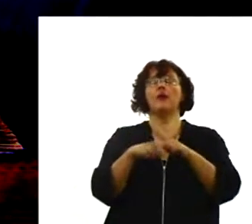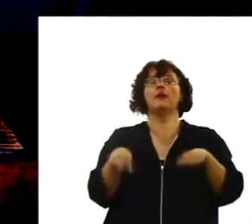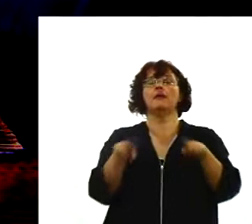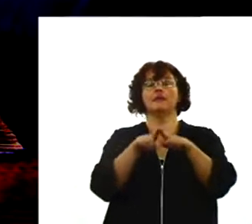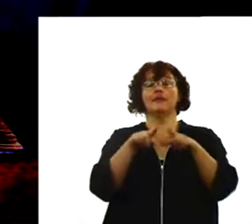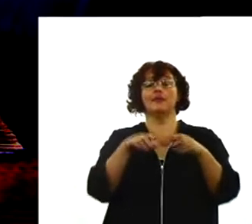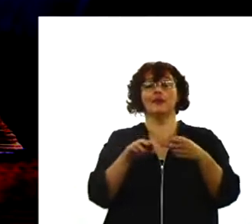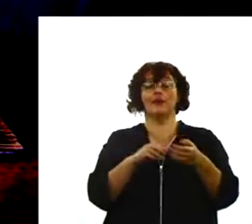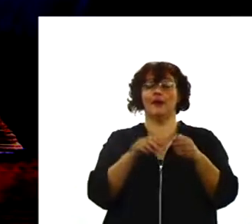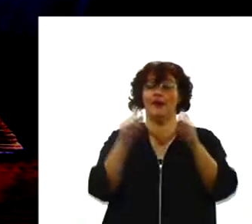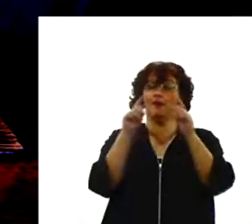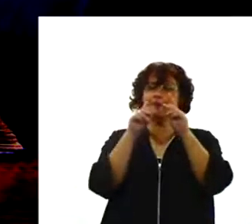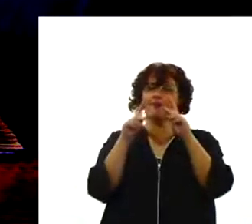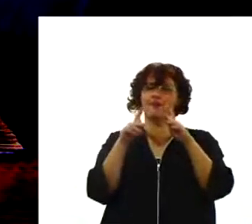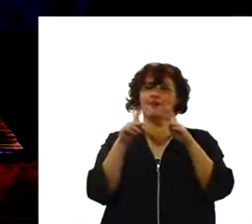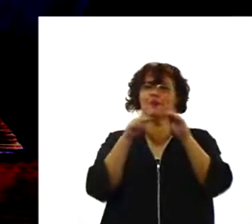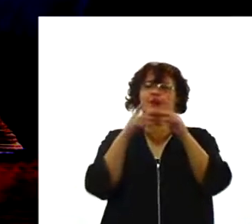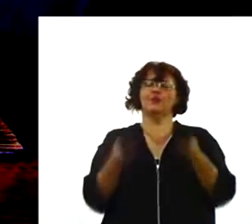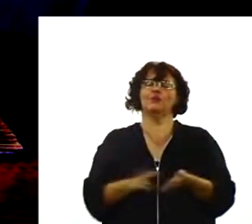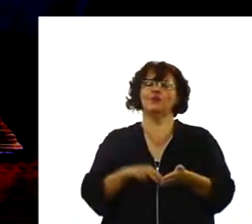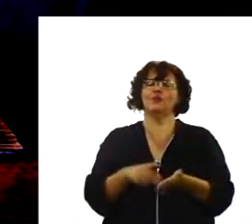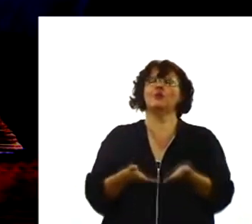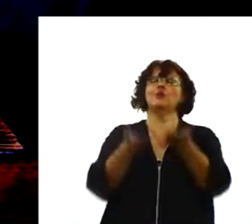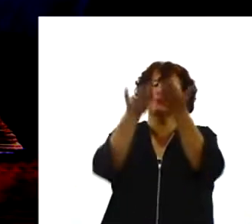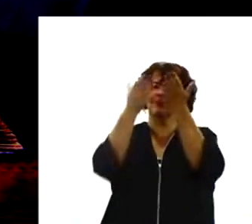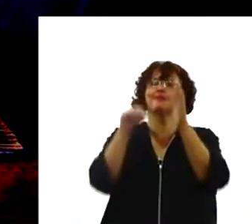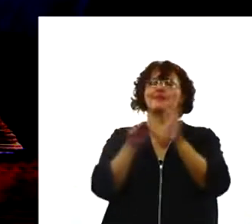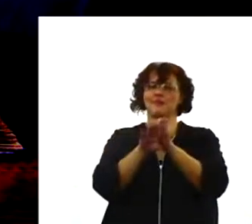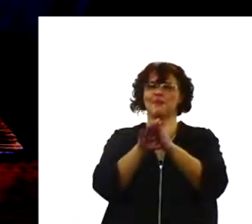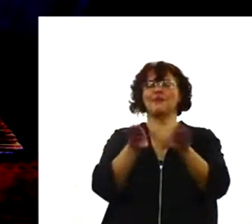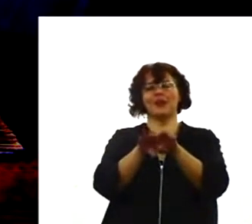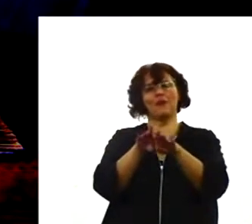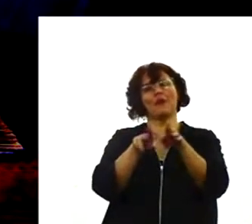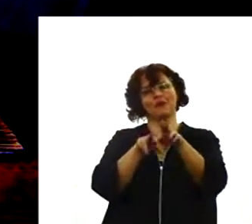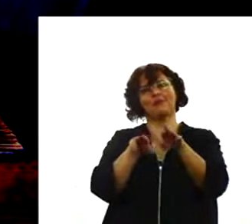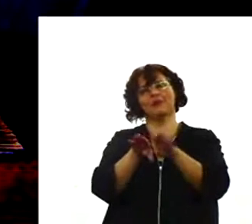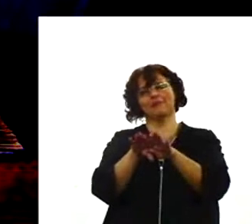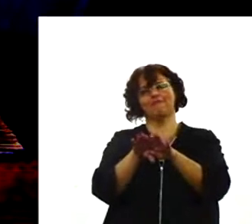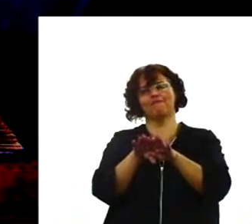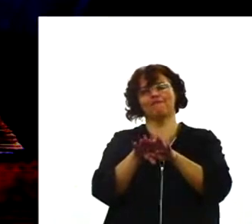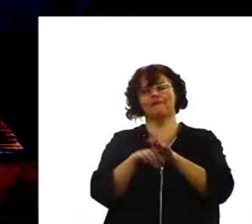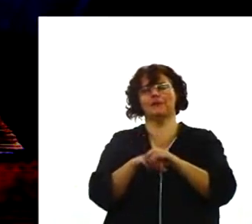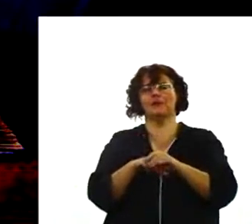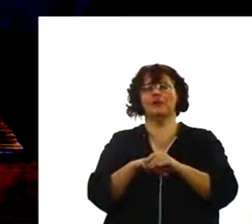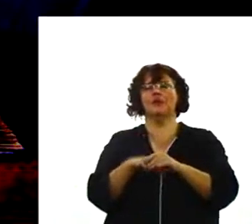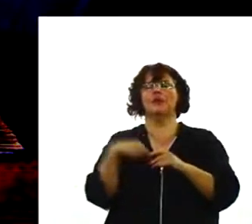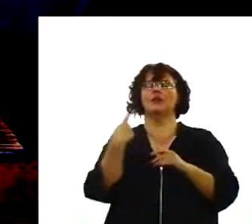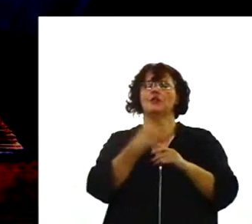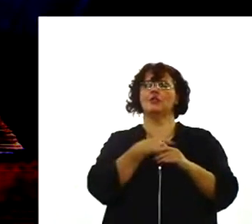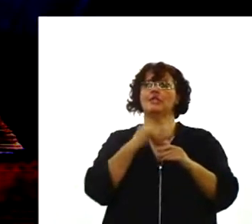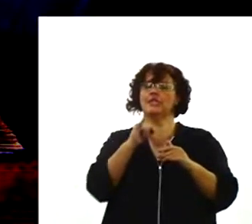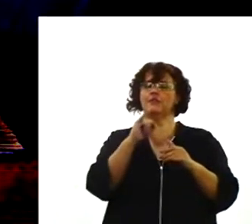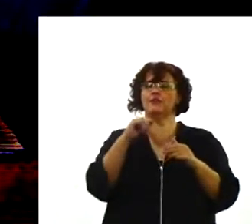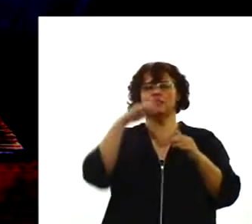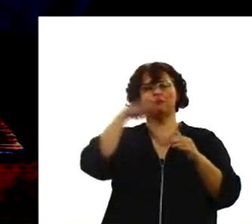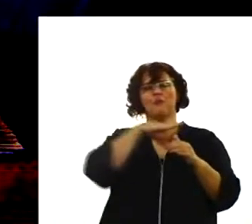morrem, assim também todos serão vivificados em Cristo. Cada um, porém, por sua